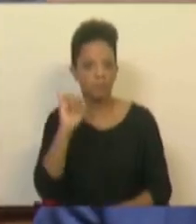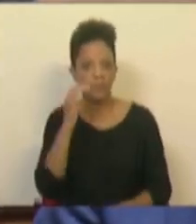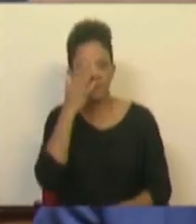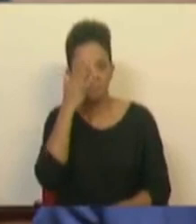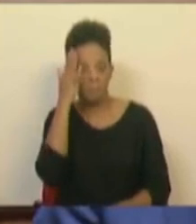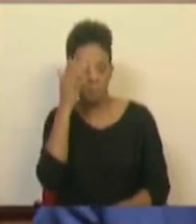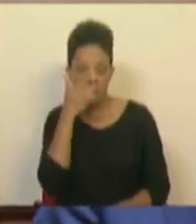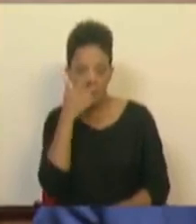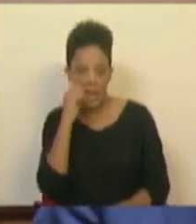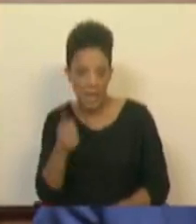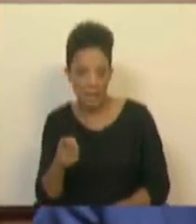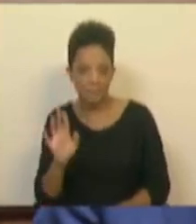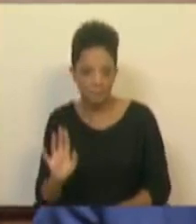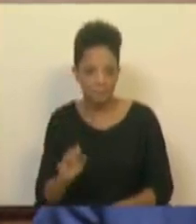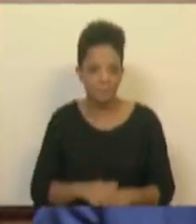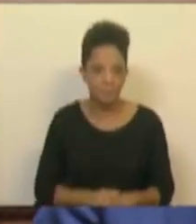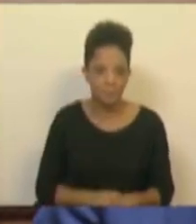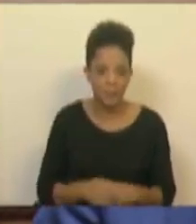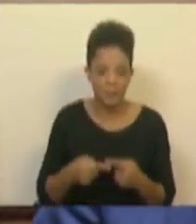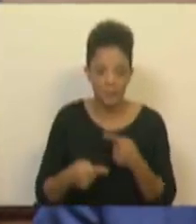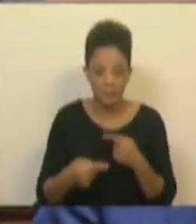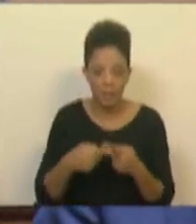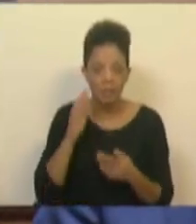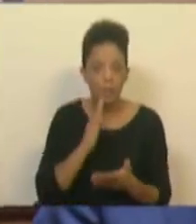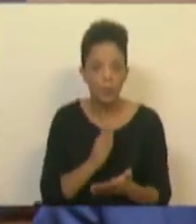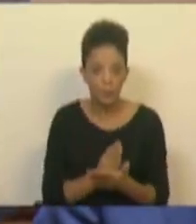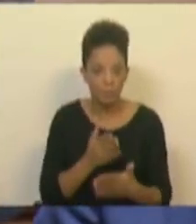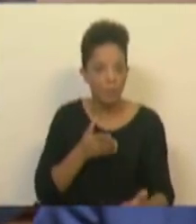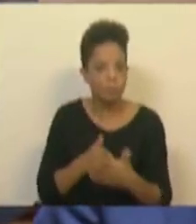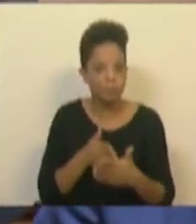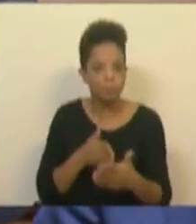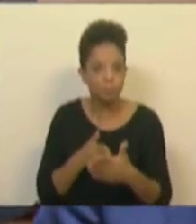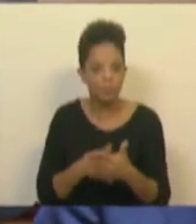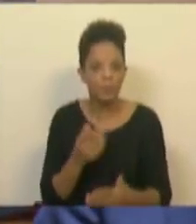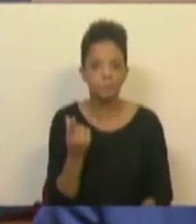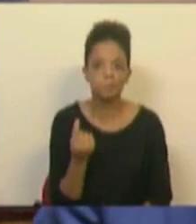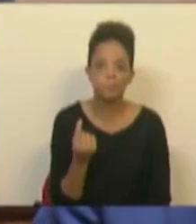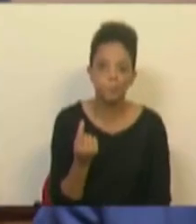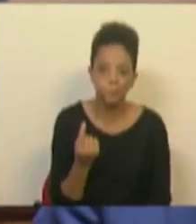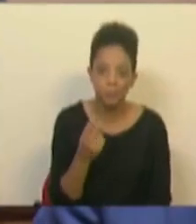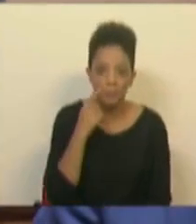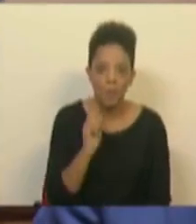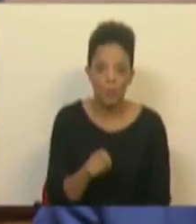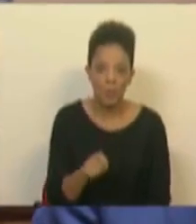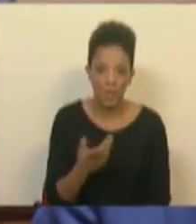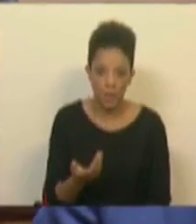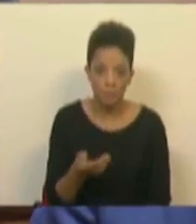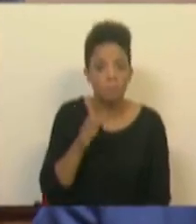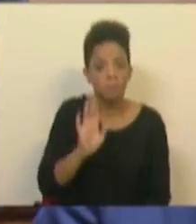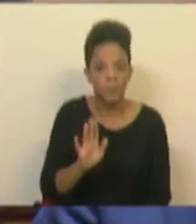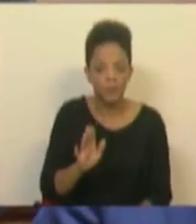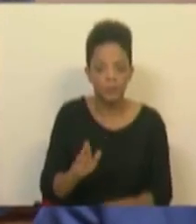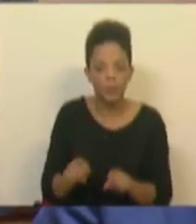estimação, que ainda na semana passada bloqueavam o dinheiro para a Ucrânia, mas